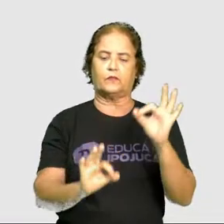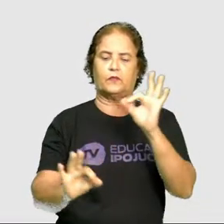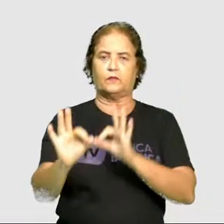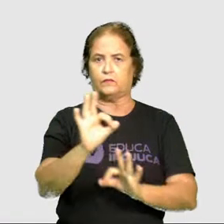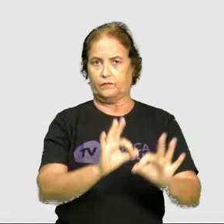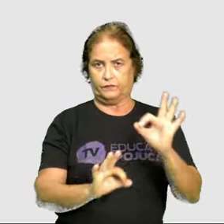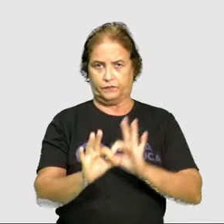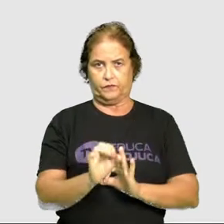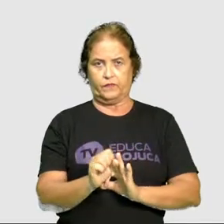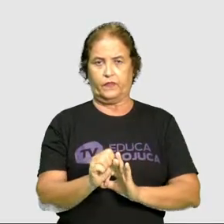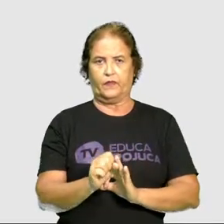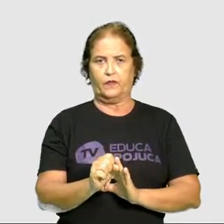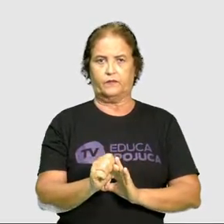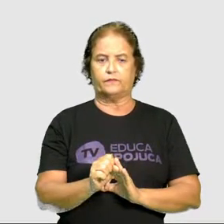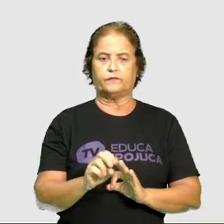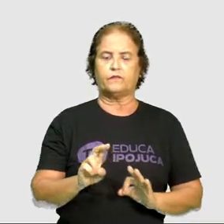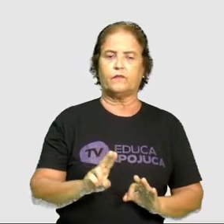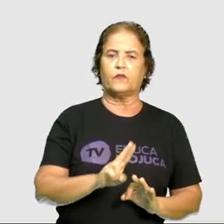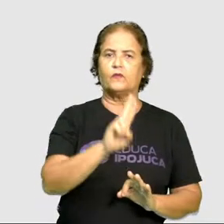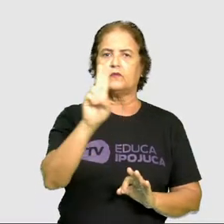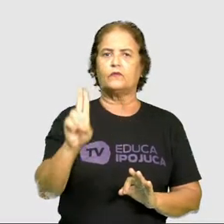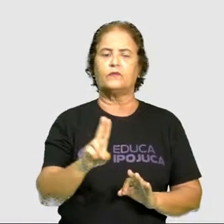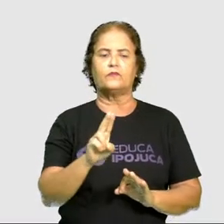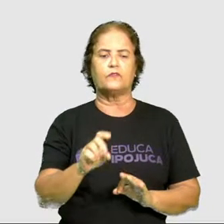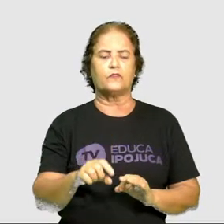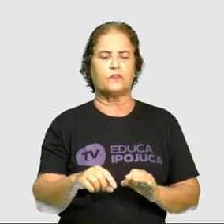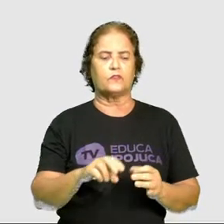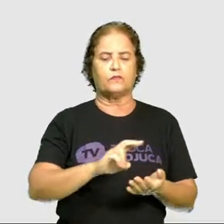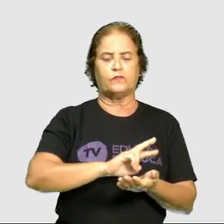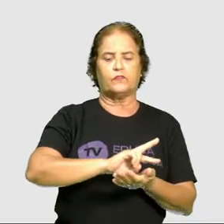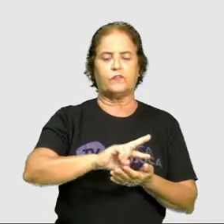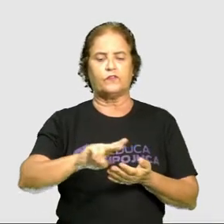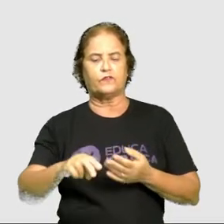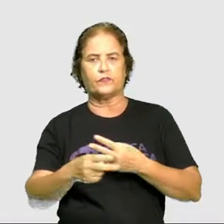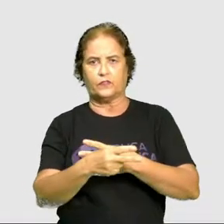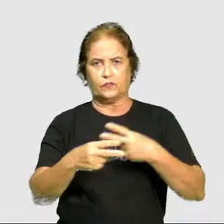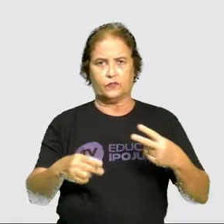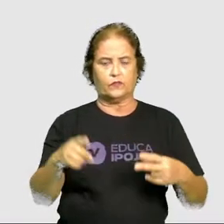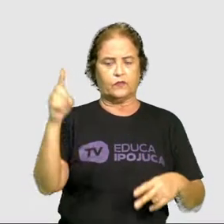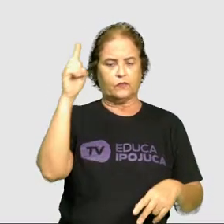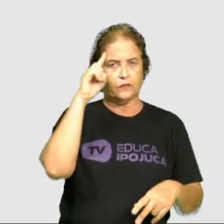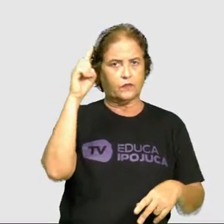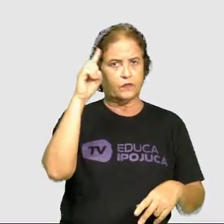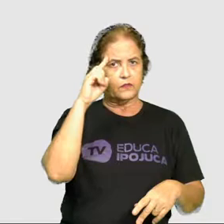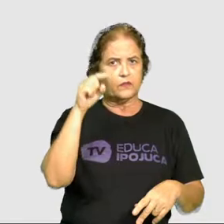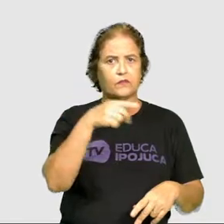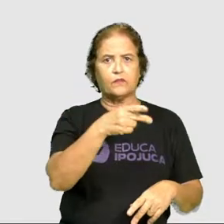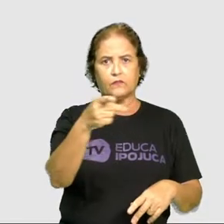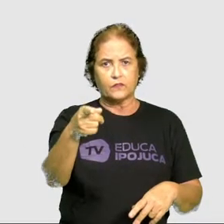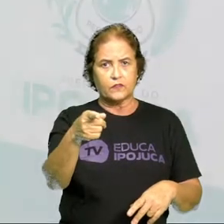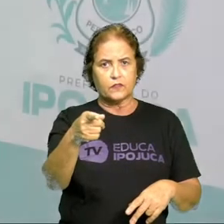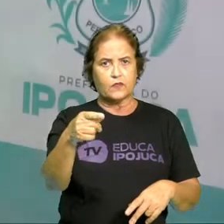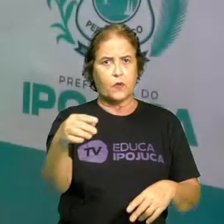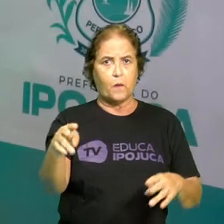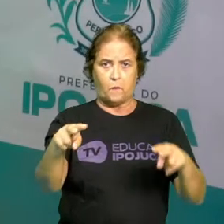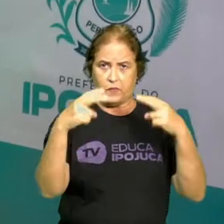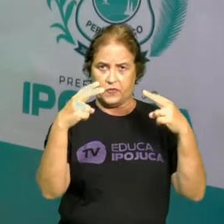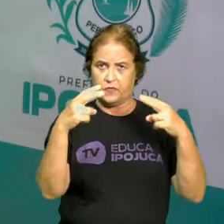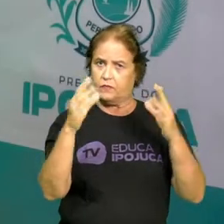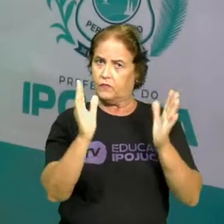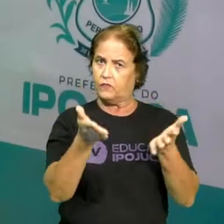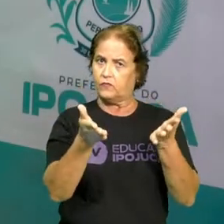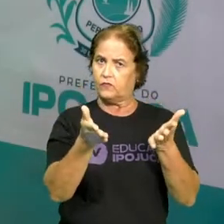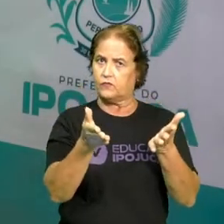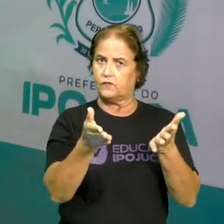Usamos os números em diversas situações do dia a dia. E você já percebeu isso? Será